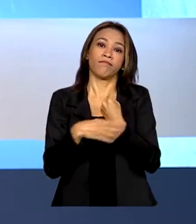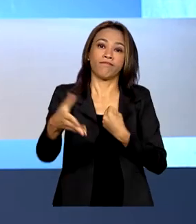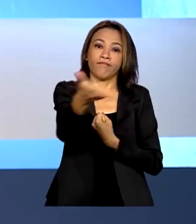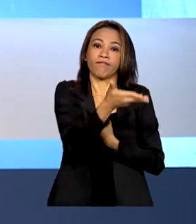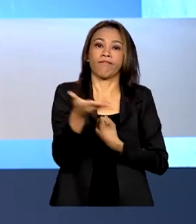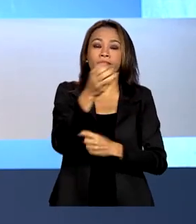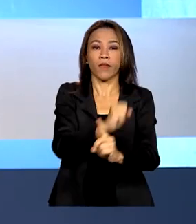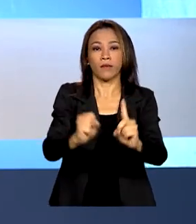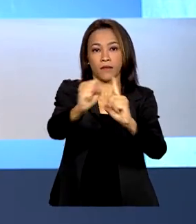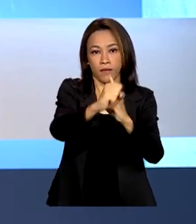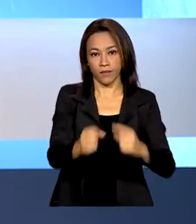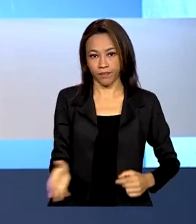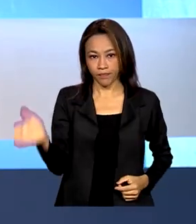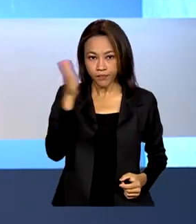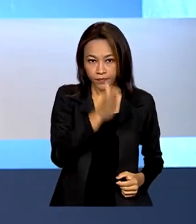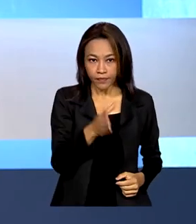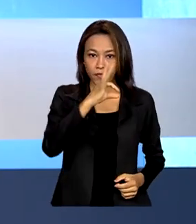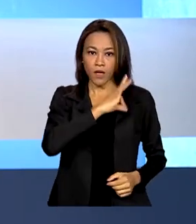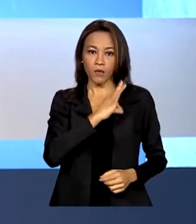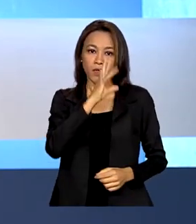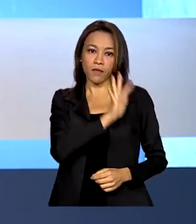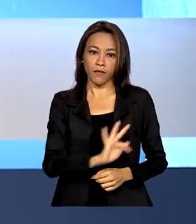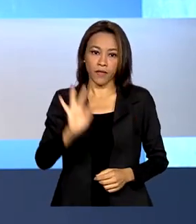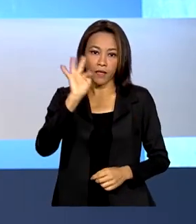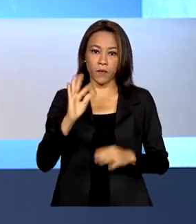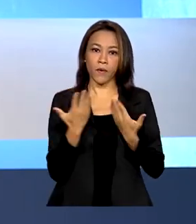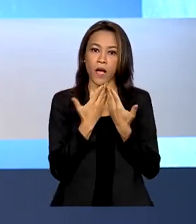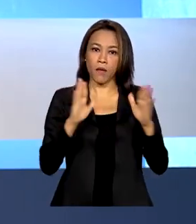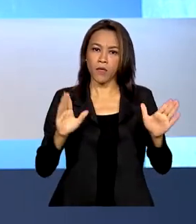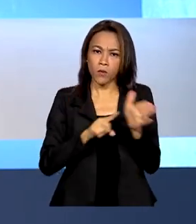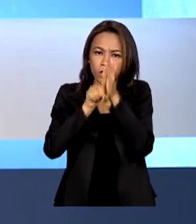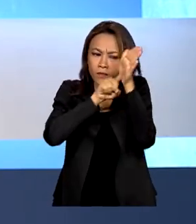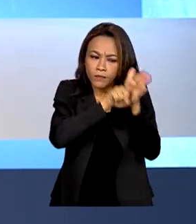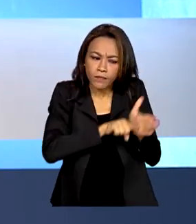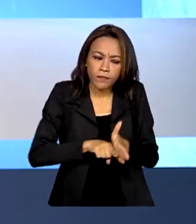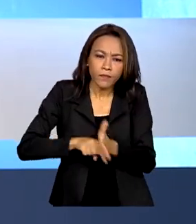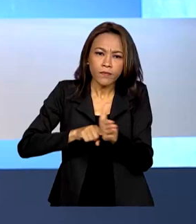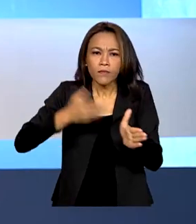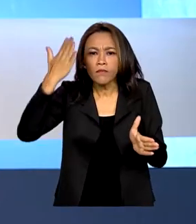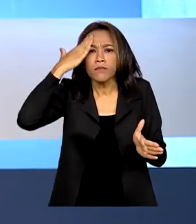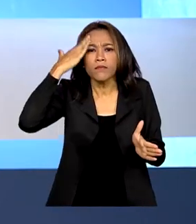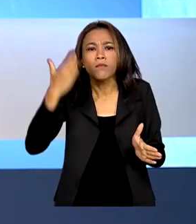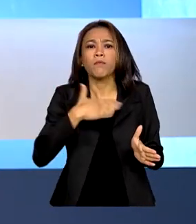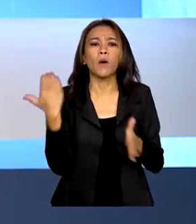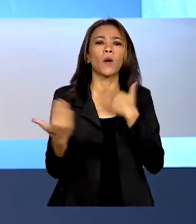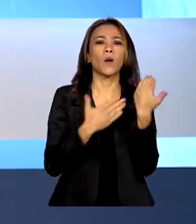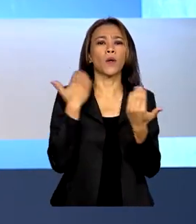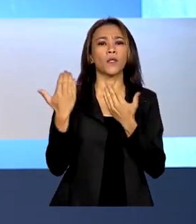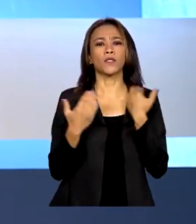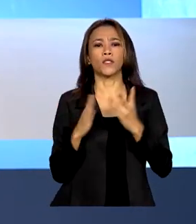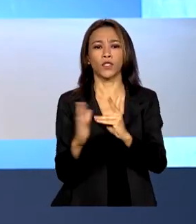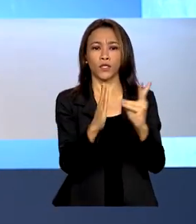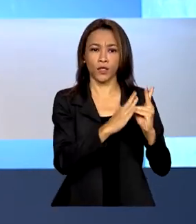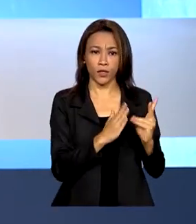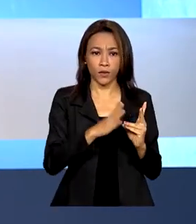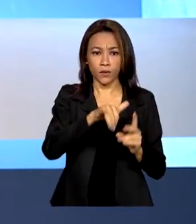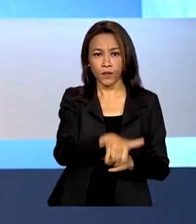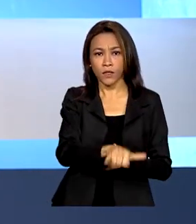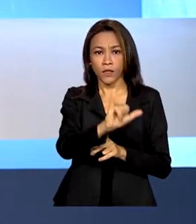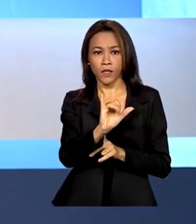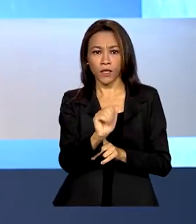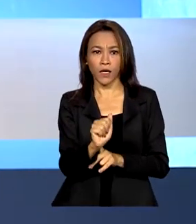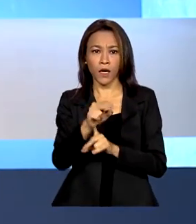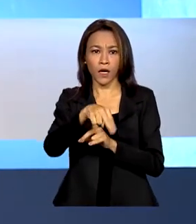A Polícia Federal abriu inquérito para apurar as mortes de indígenas e anomame no norte do país.